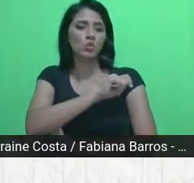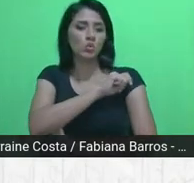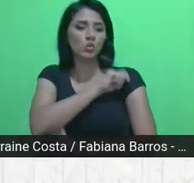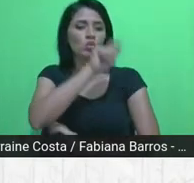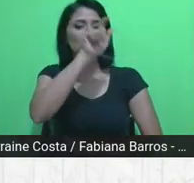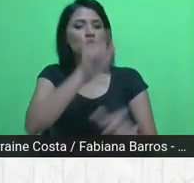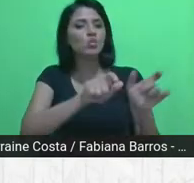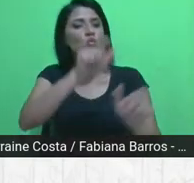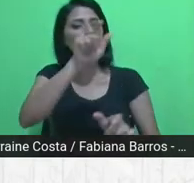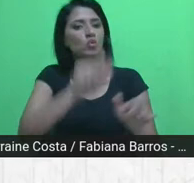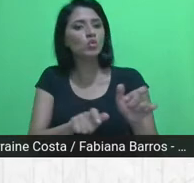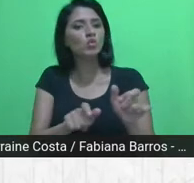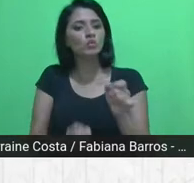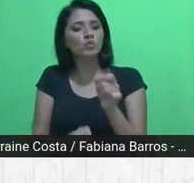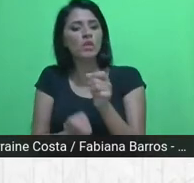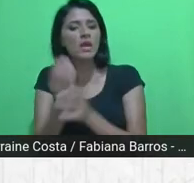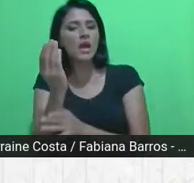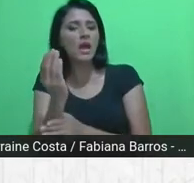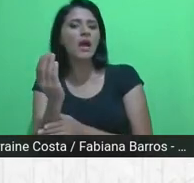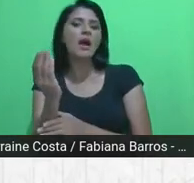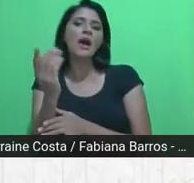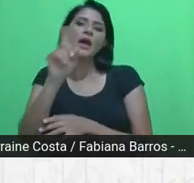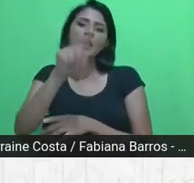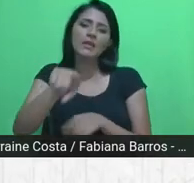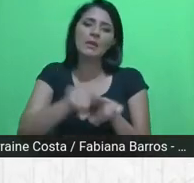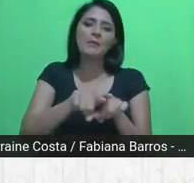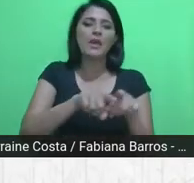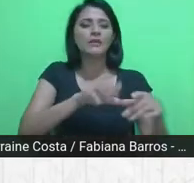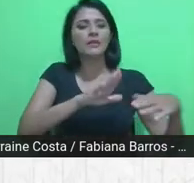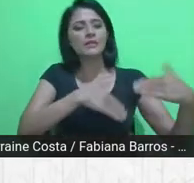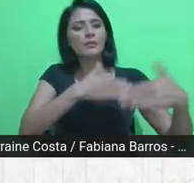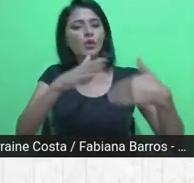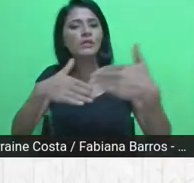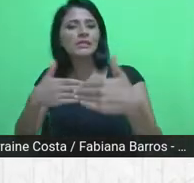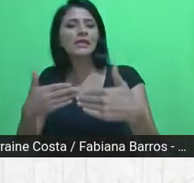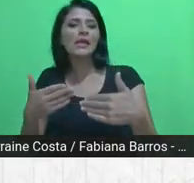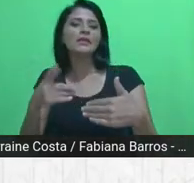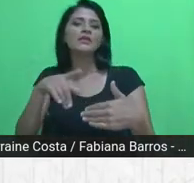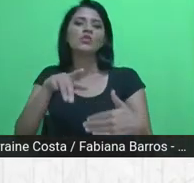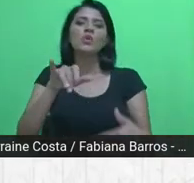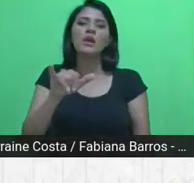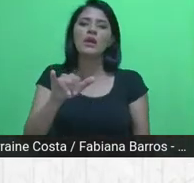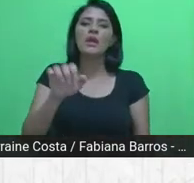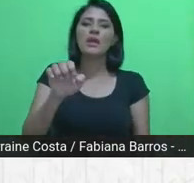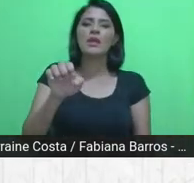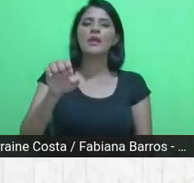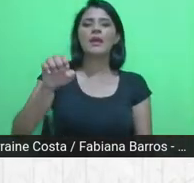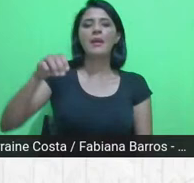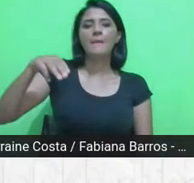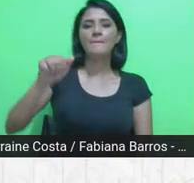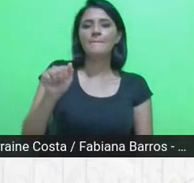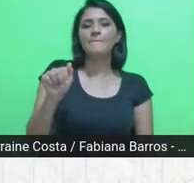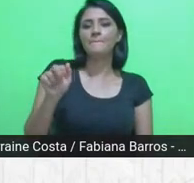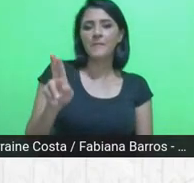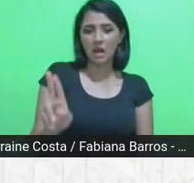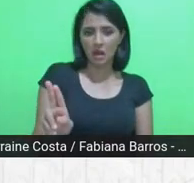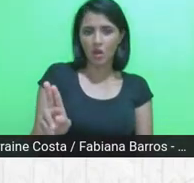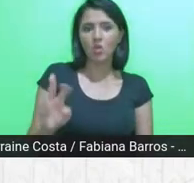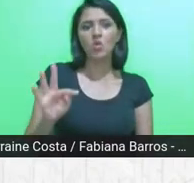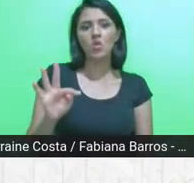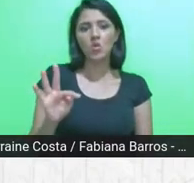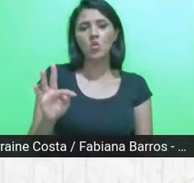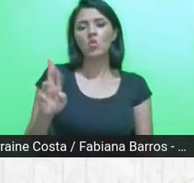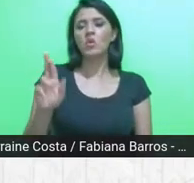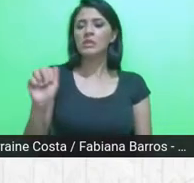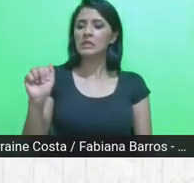construção e do processo de implantação do EMAL-TRAMA, e aqui eu estou